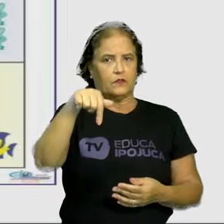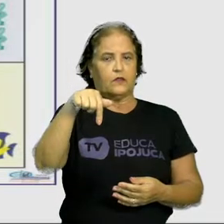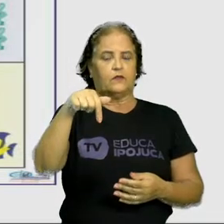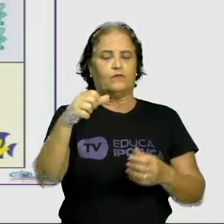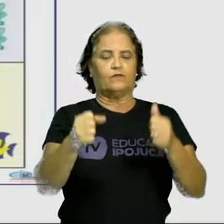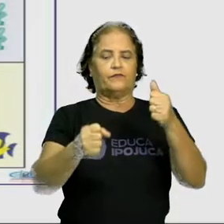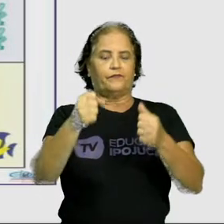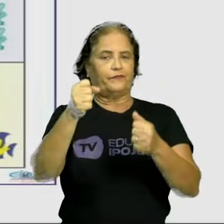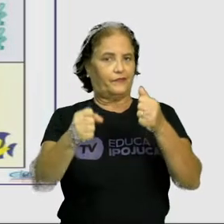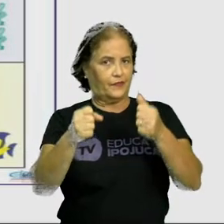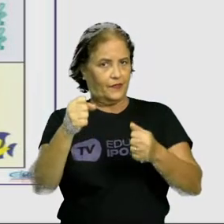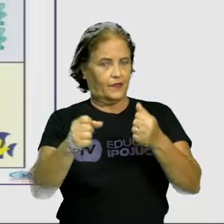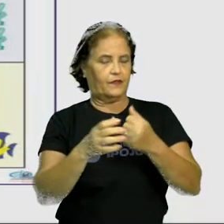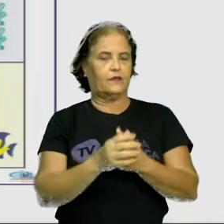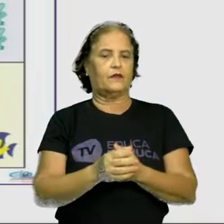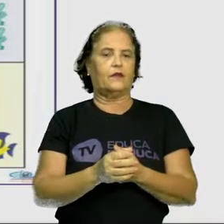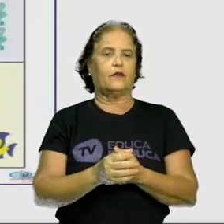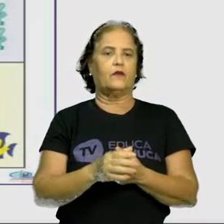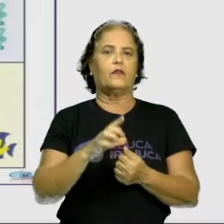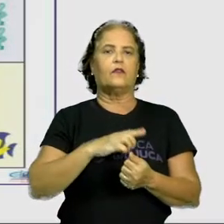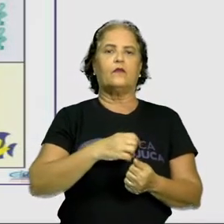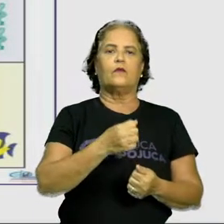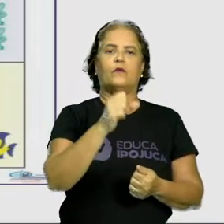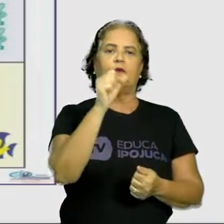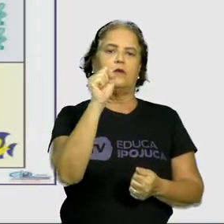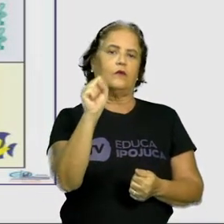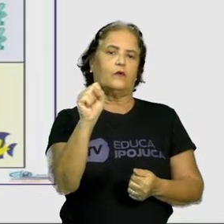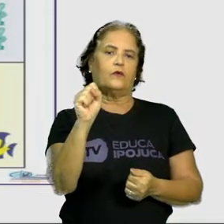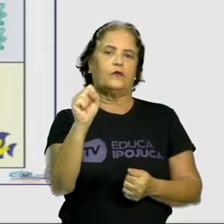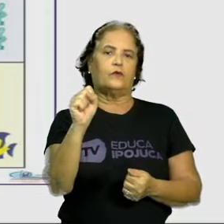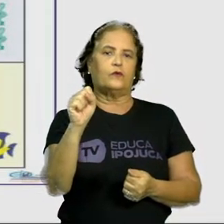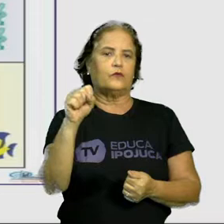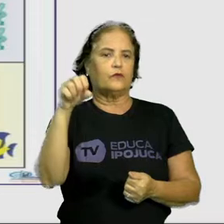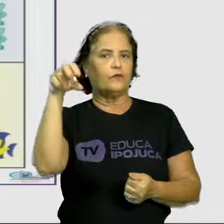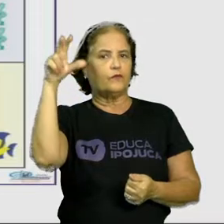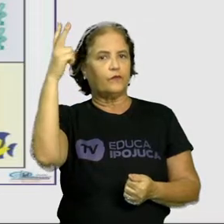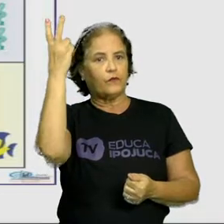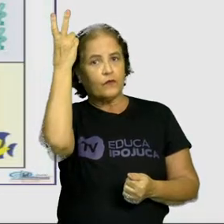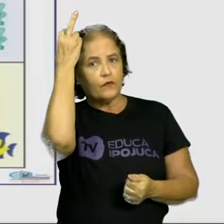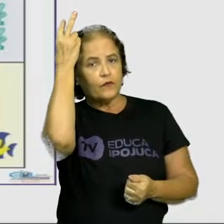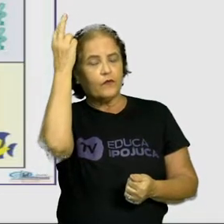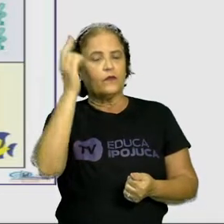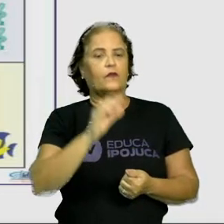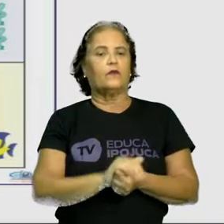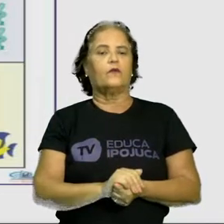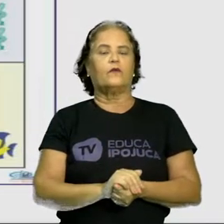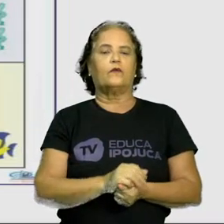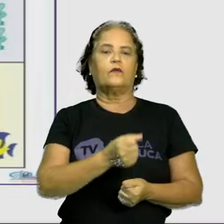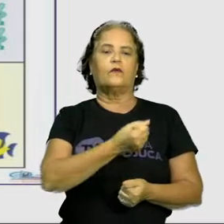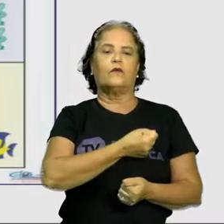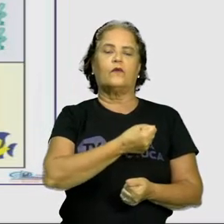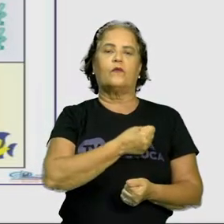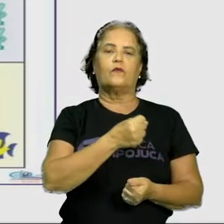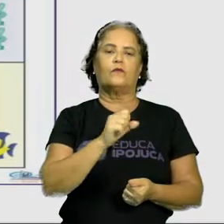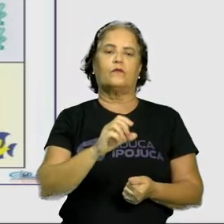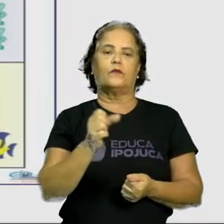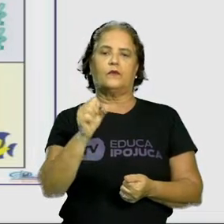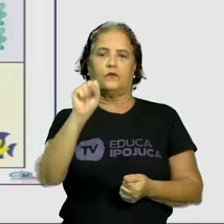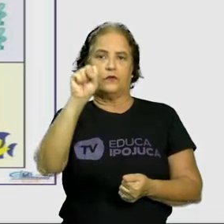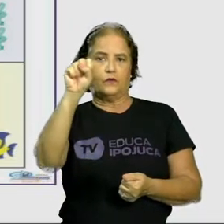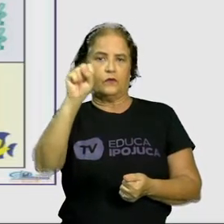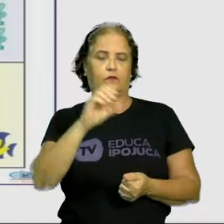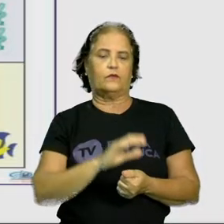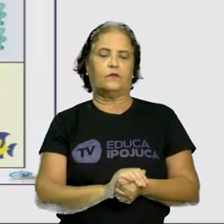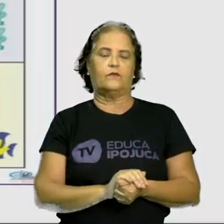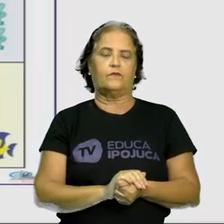Aqui nós temos a quantidade de oito coelhos, que é representado pelo número 8. Nós temos aqui